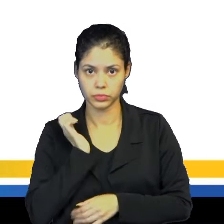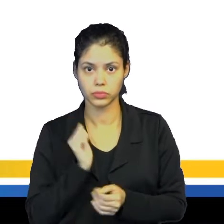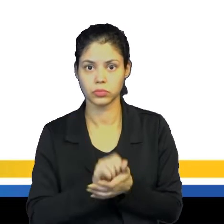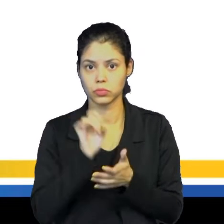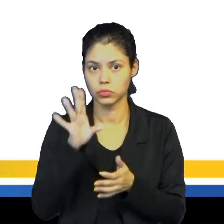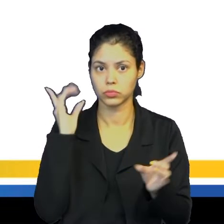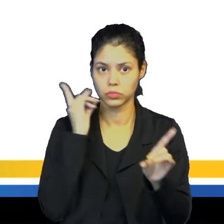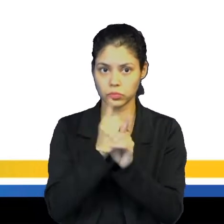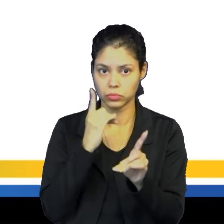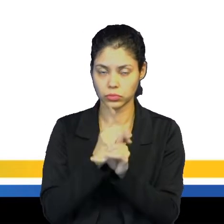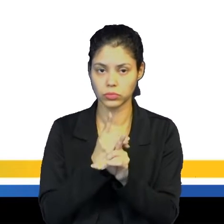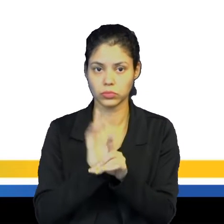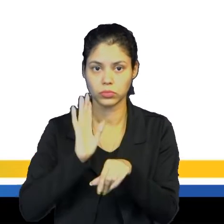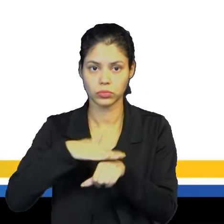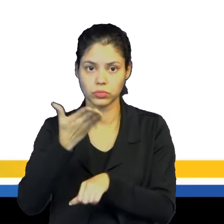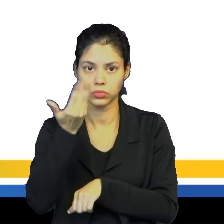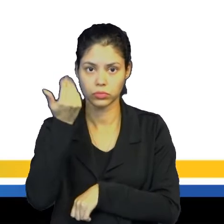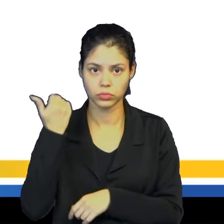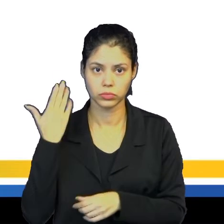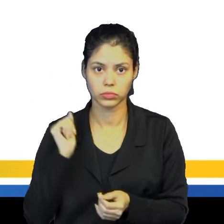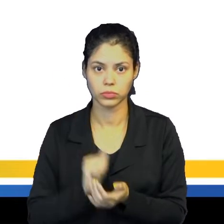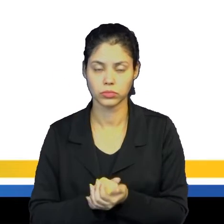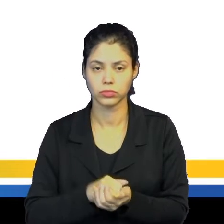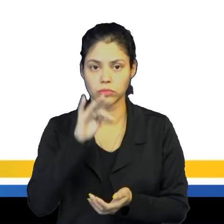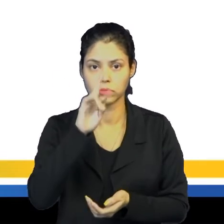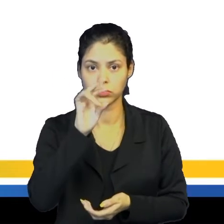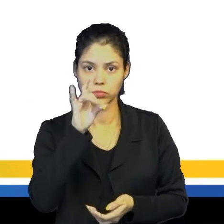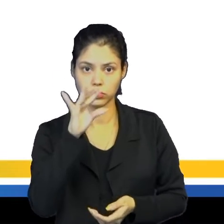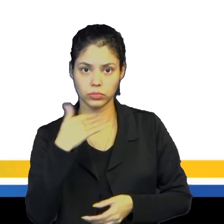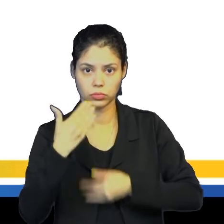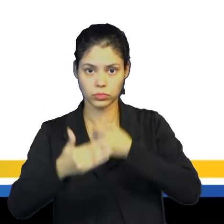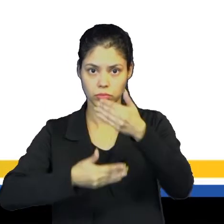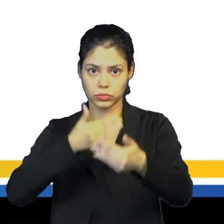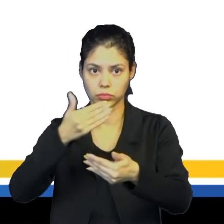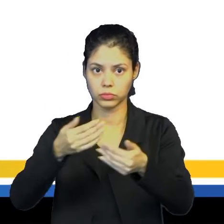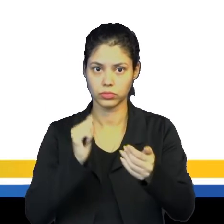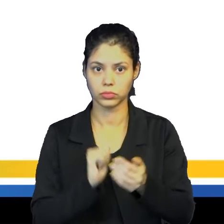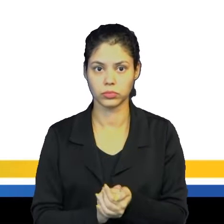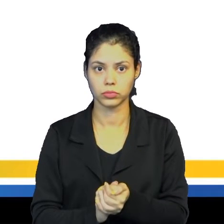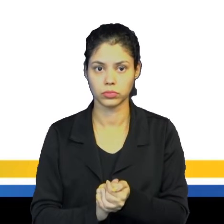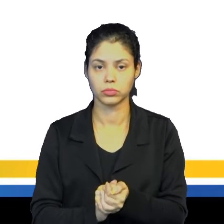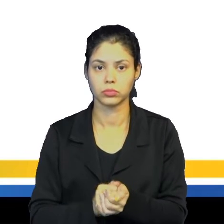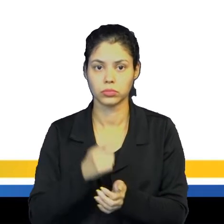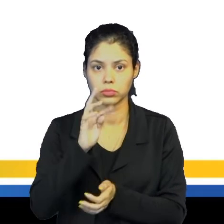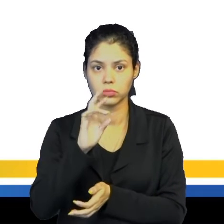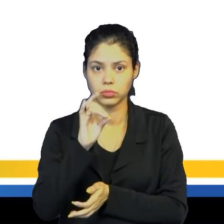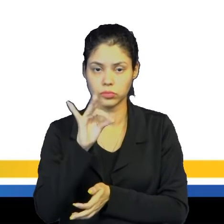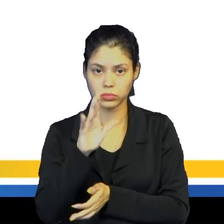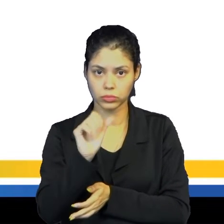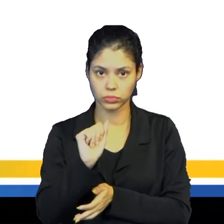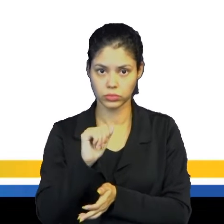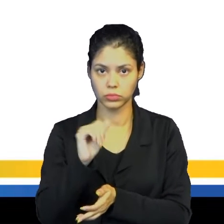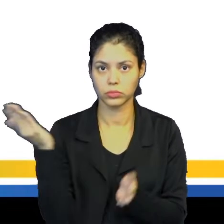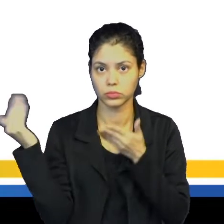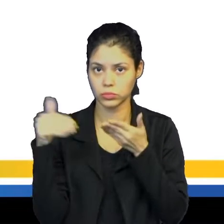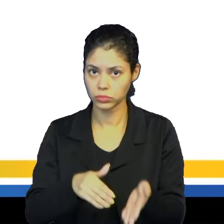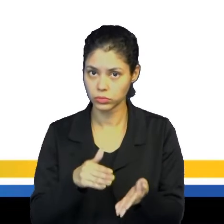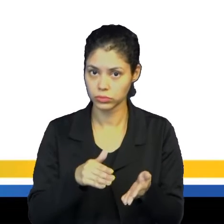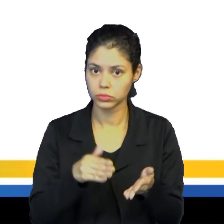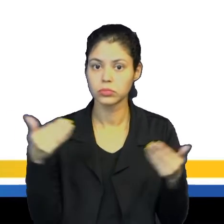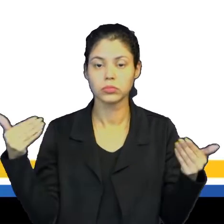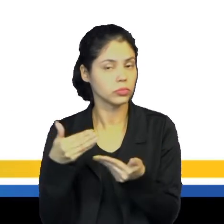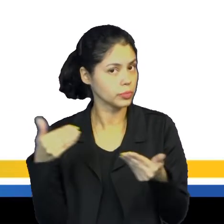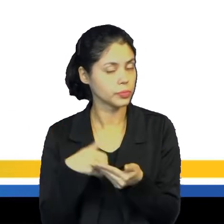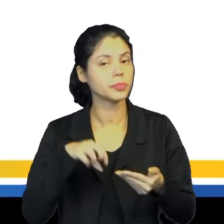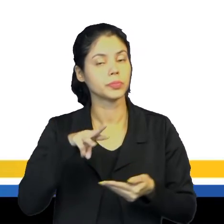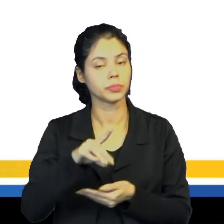riquezas só foram encontradas mais tarde pelos bandeirantes, né, nesse processo de interiorização, onde chegaram ali a região de onde